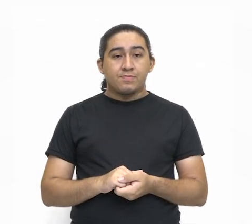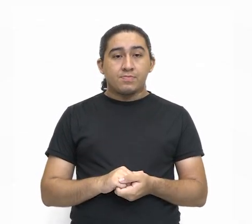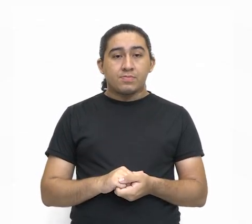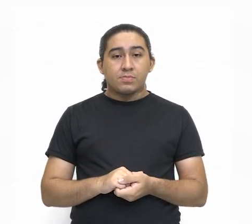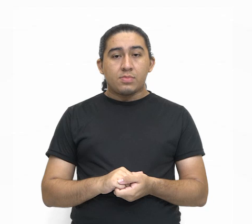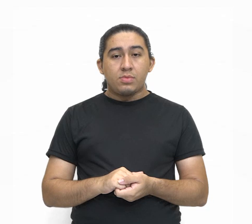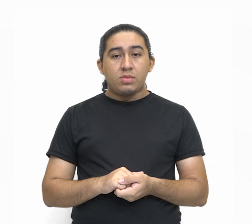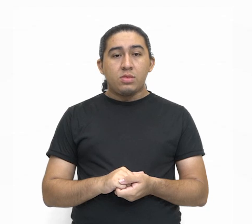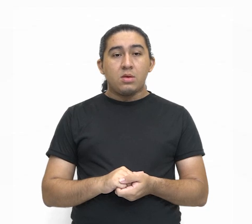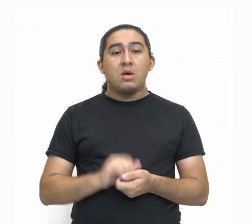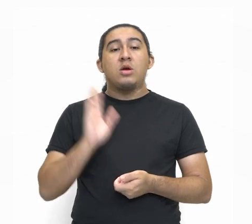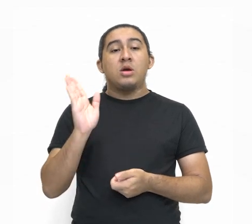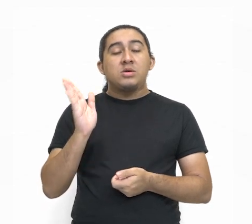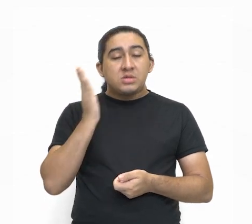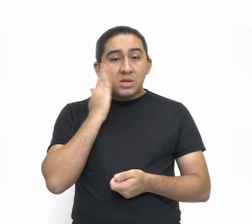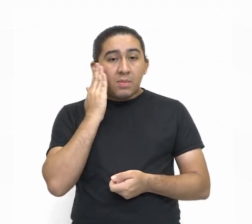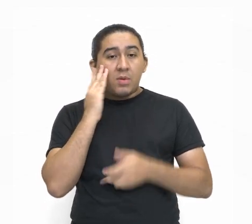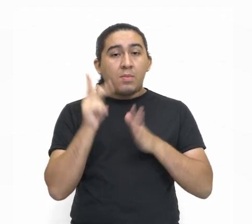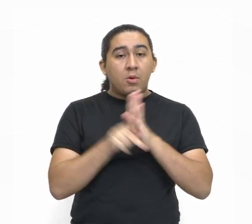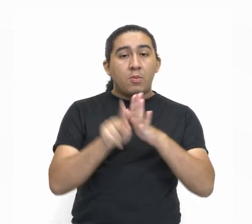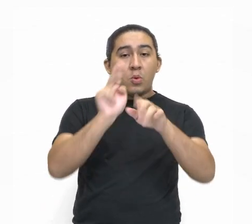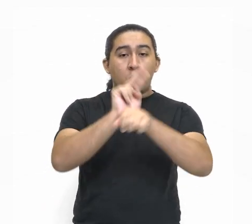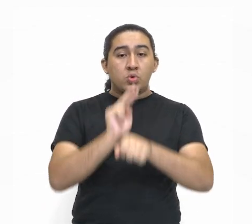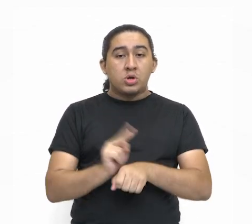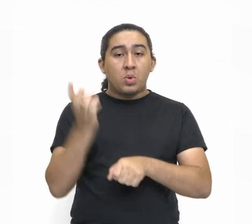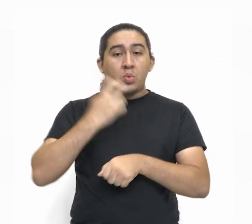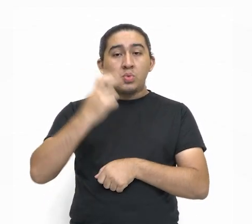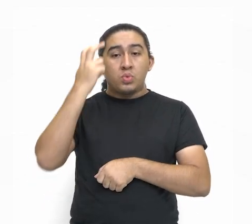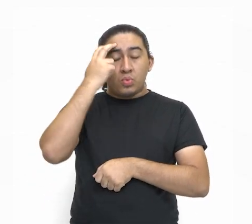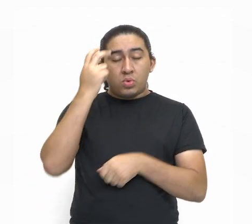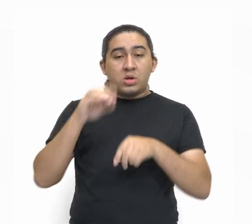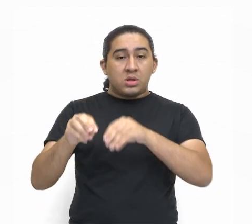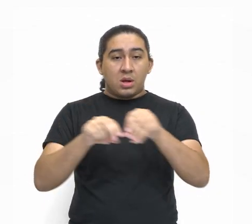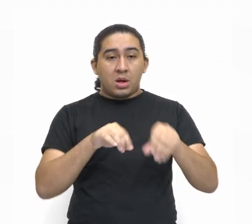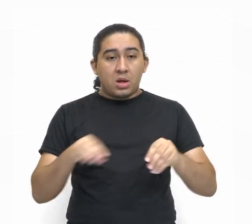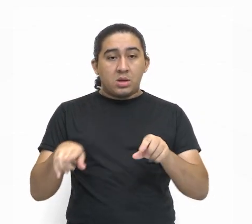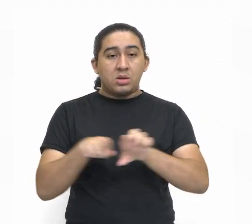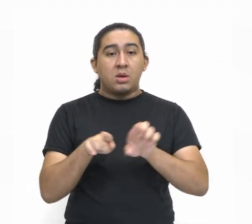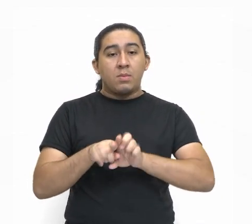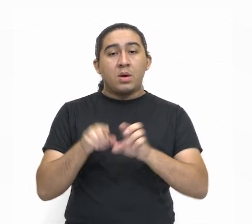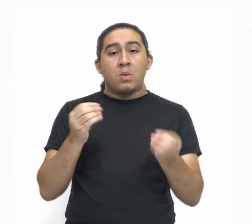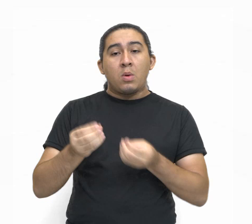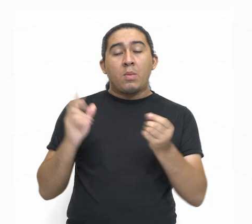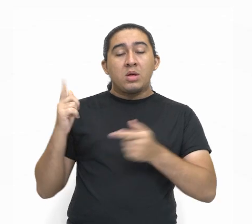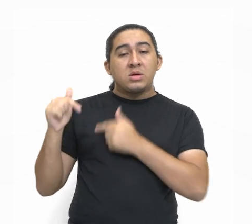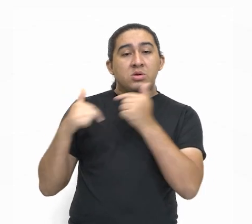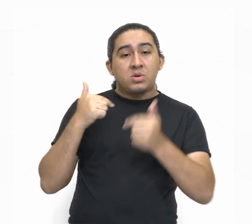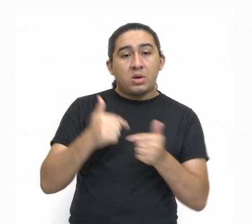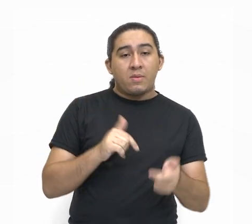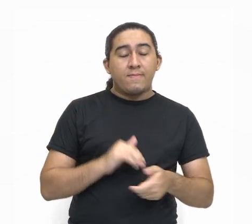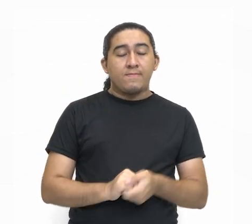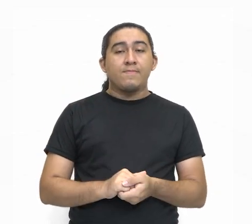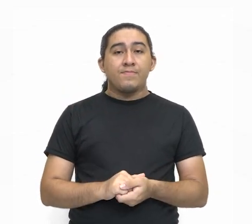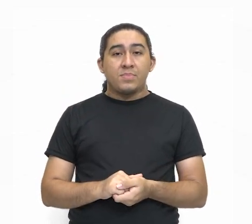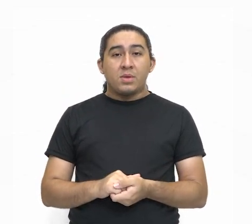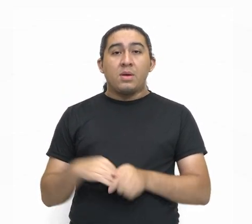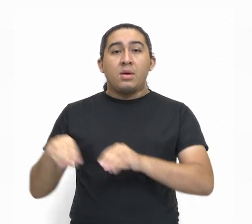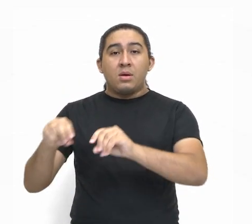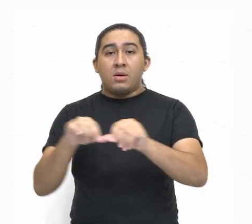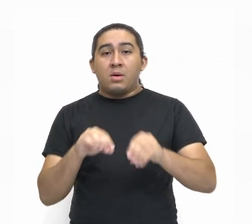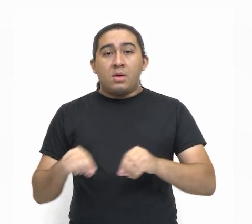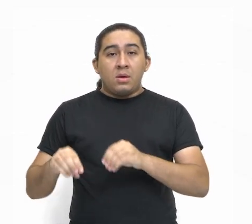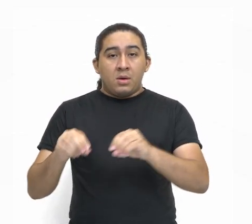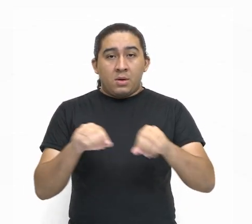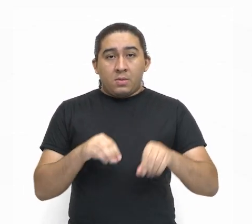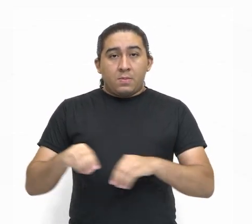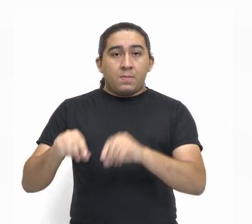Eles reconhecem a necessidade de proteger a cultura, as terras, a terra, pessoal, não é como nós vemos a terra,